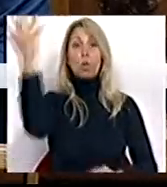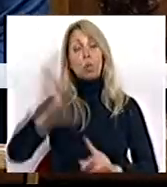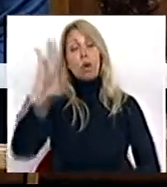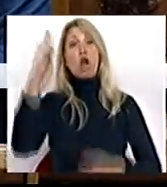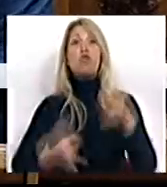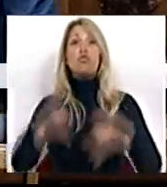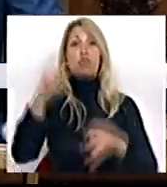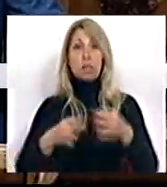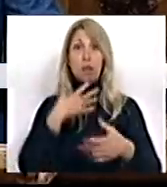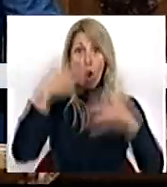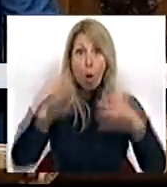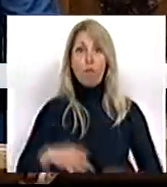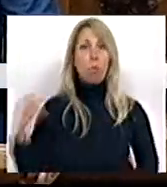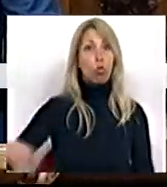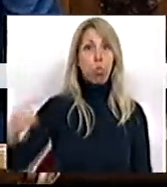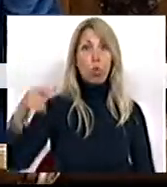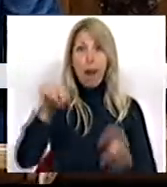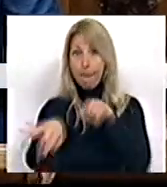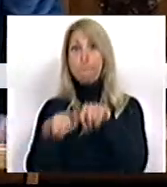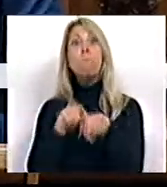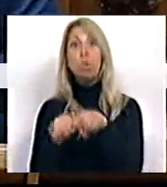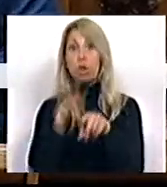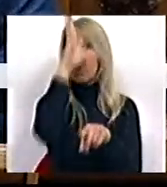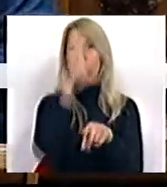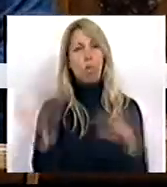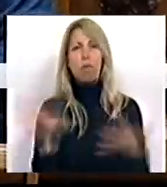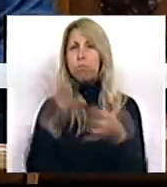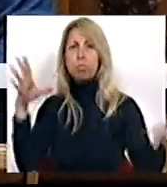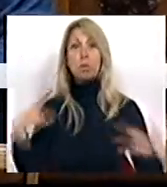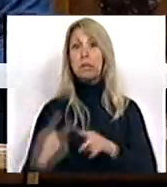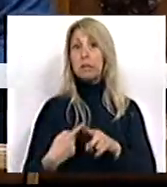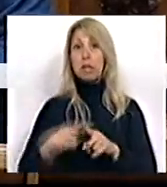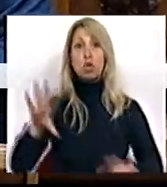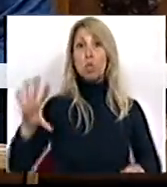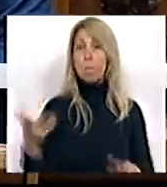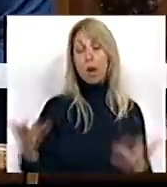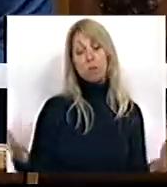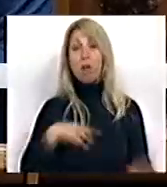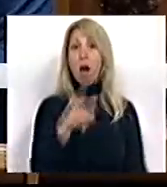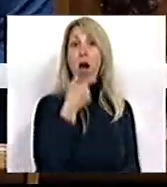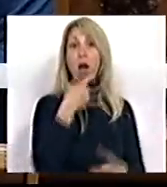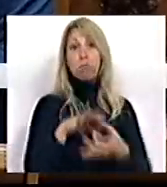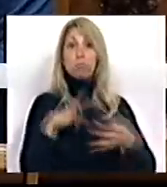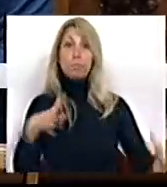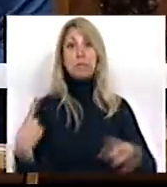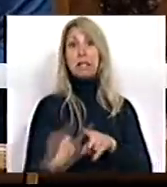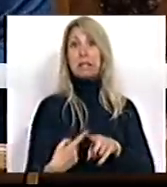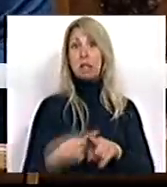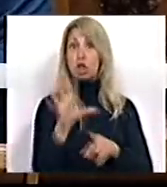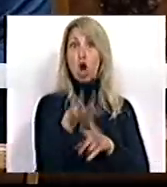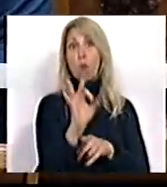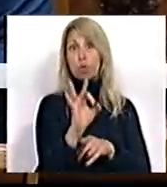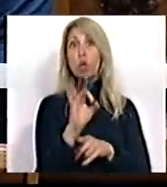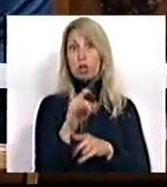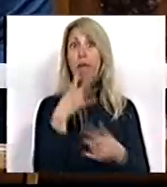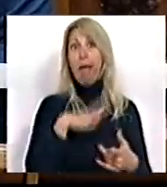confirma-se em cada dia que esta política e este Governo não servem aos interesses do país e que, sem romper com as opções e os interesses que servem, não é